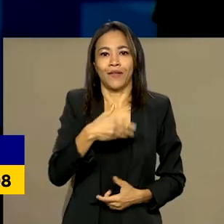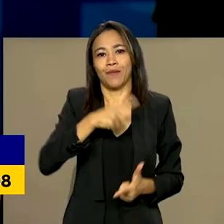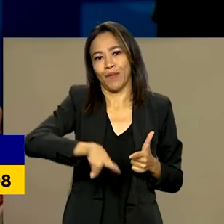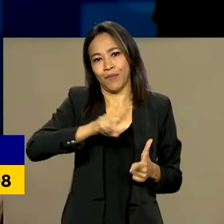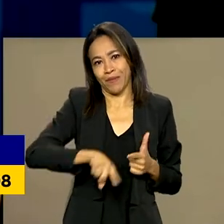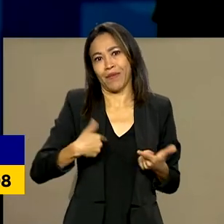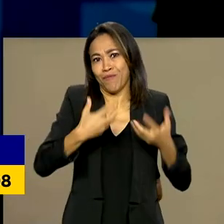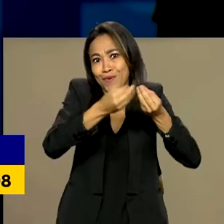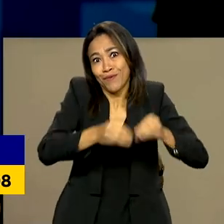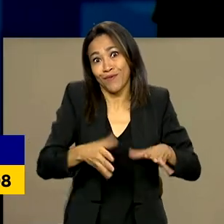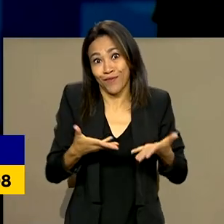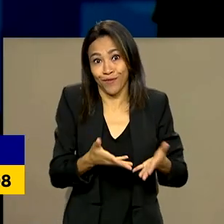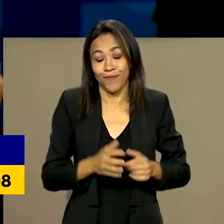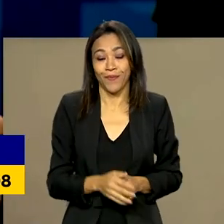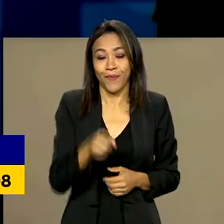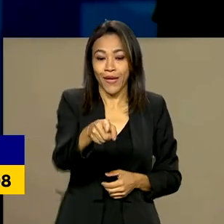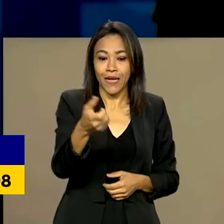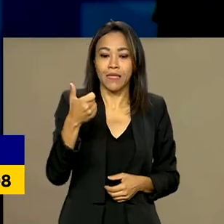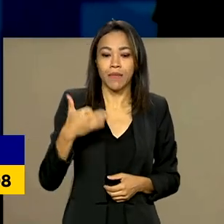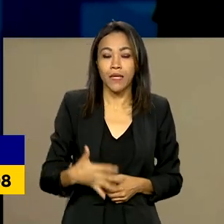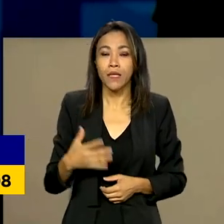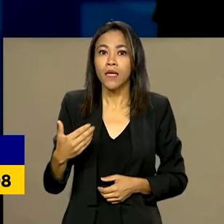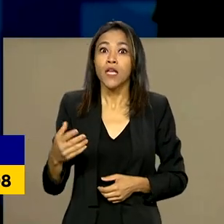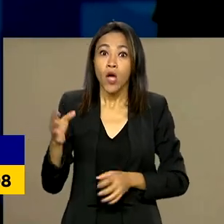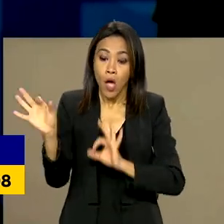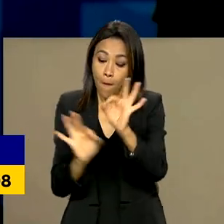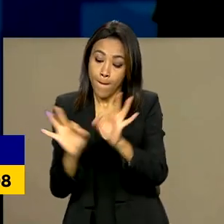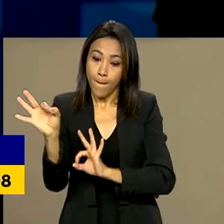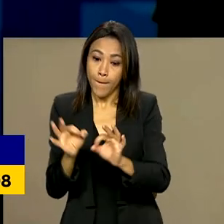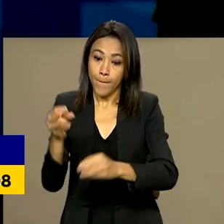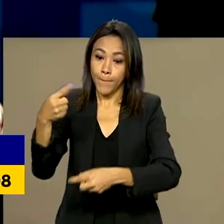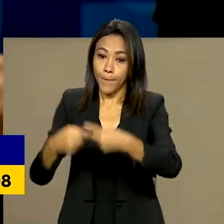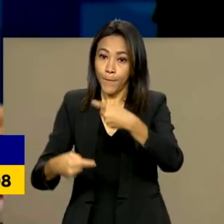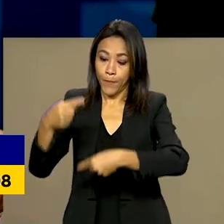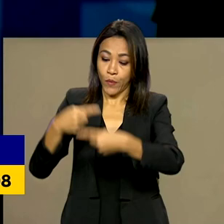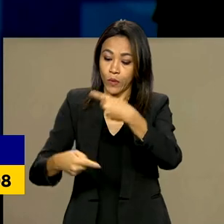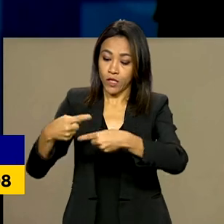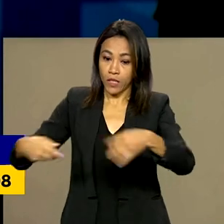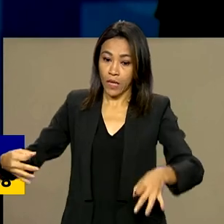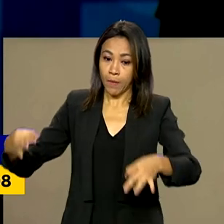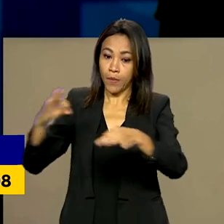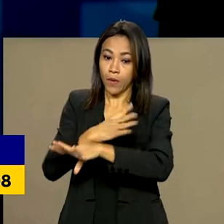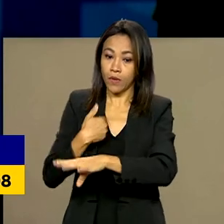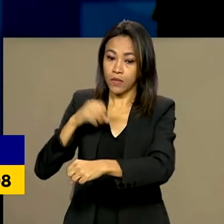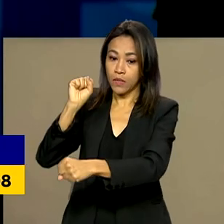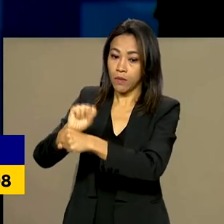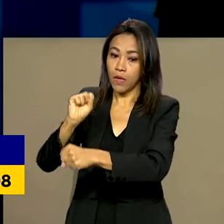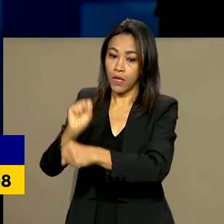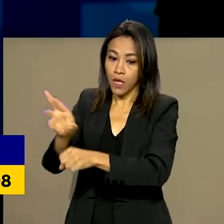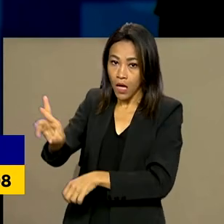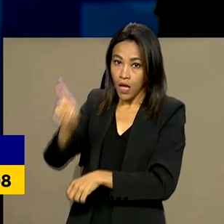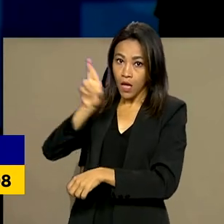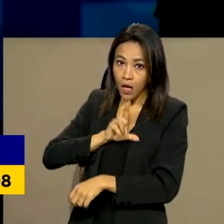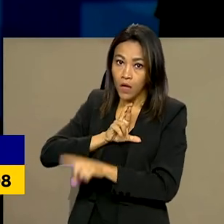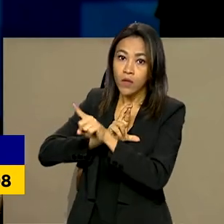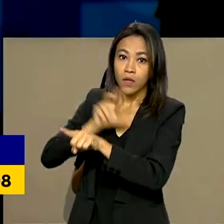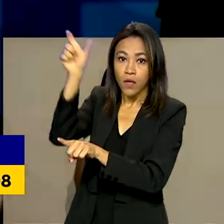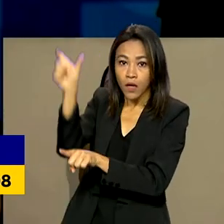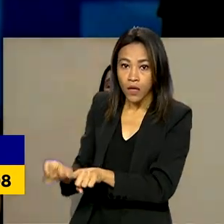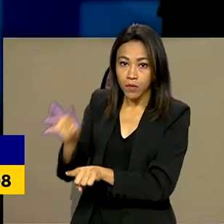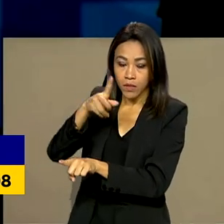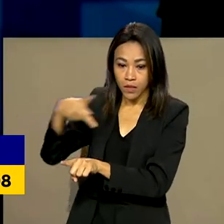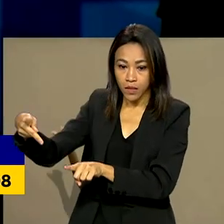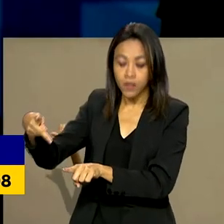uma grande política que está pronta para ser lançada pelo presidente da República, estamos aguardando a agenda do presidente, onde nós vamos também